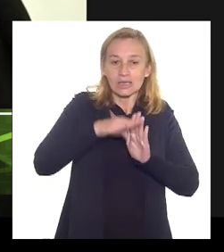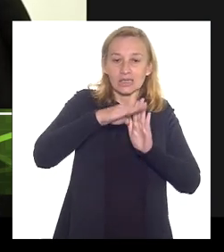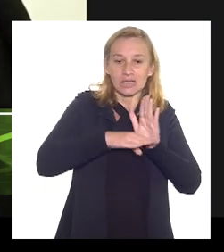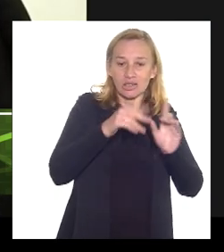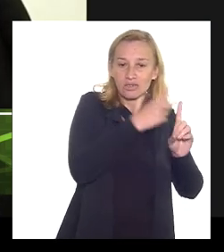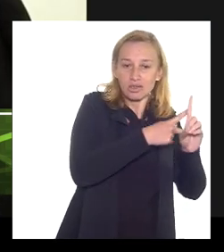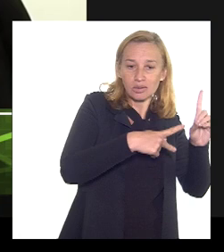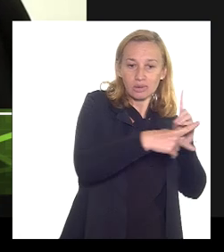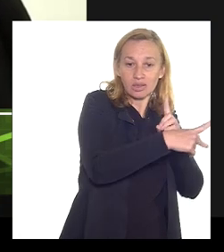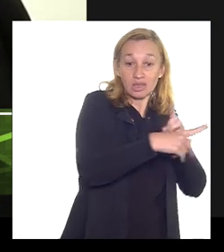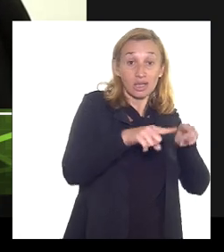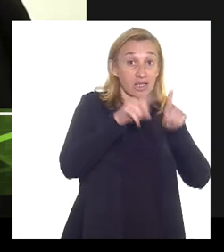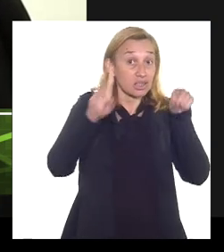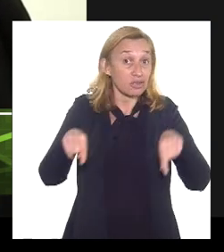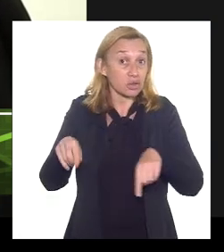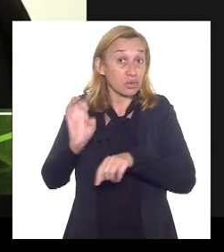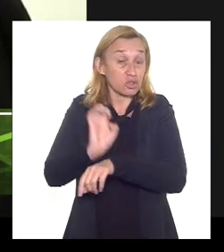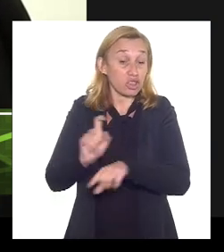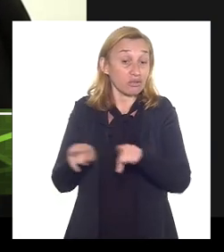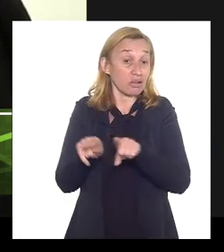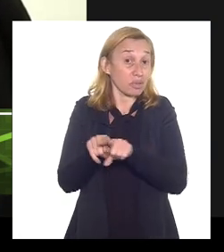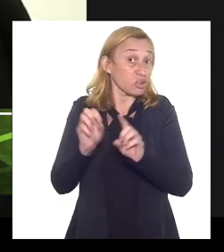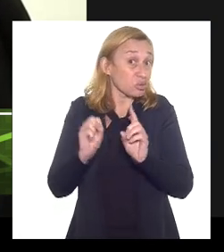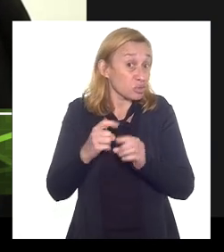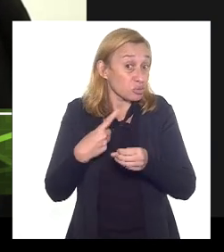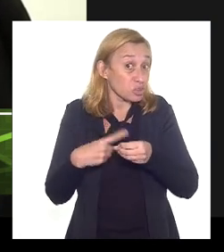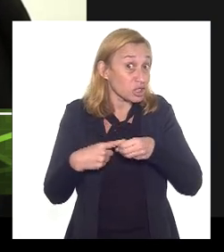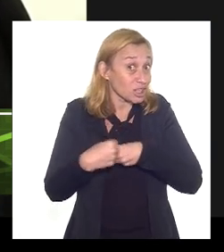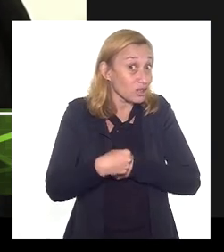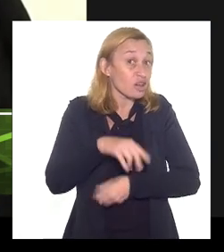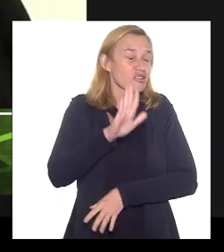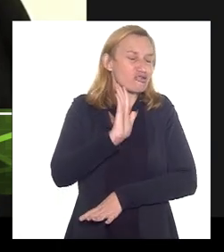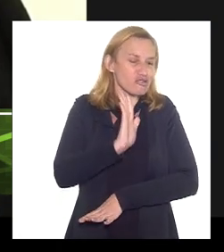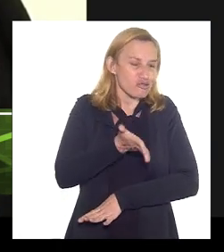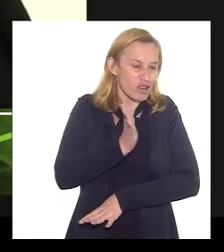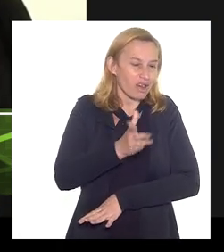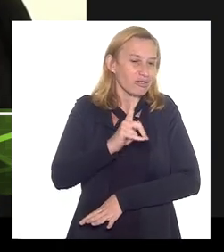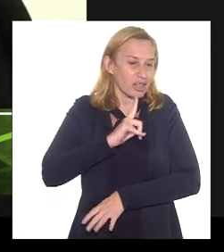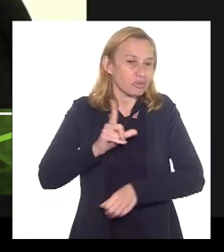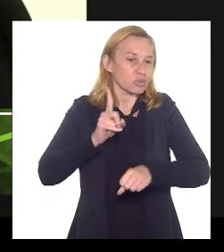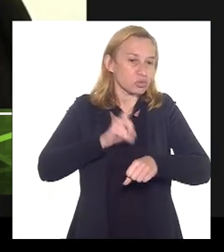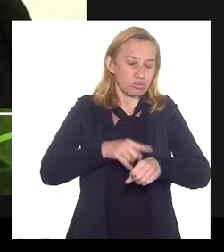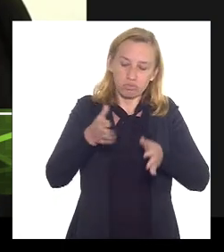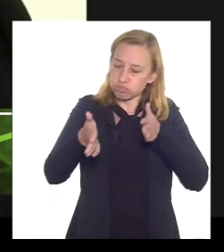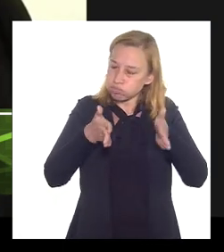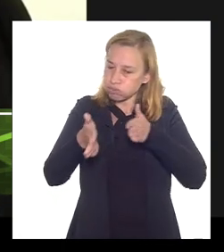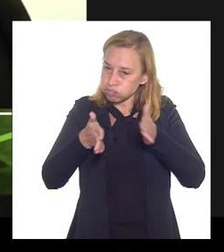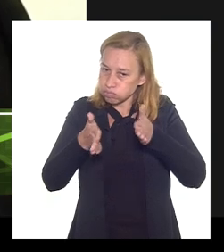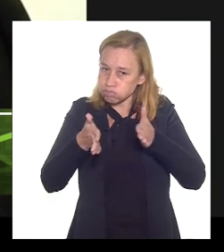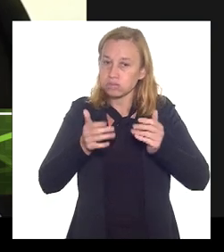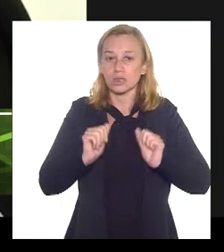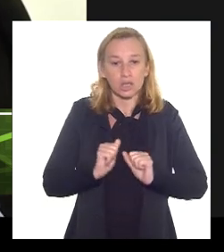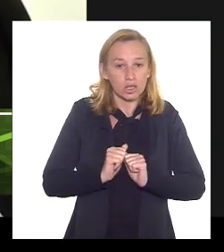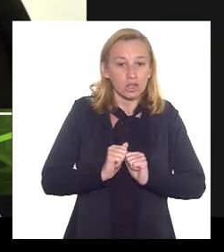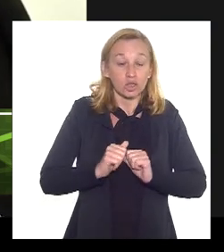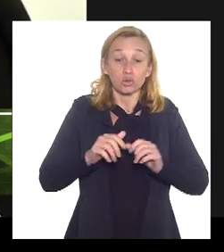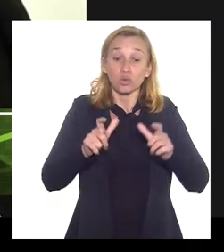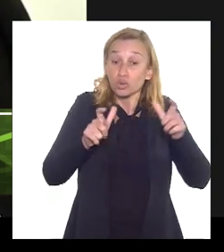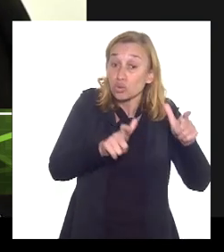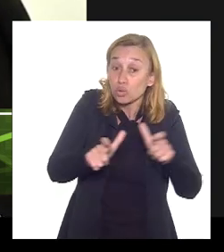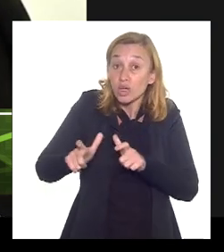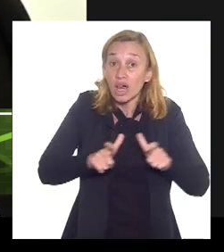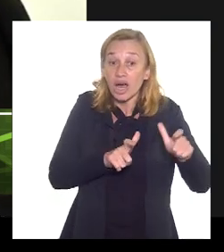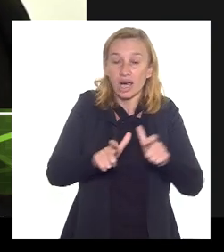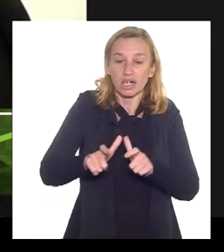servidores do estado e também dos municípios já temos essa previsão expectativa dos campos